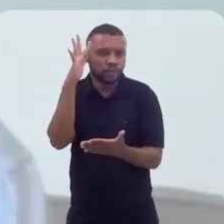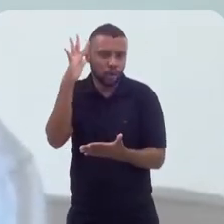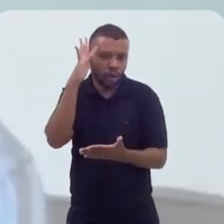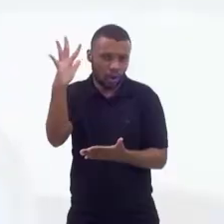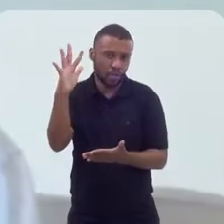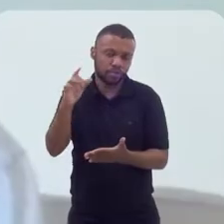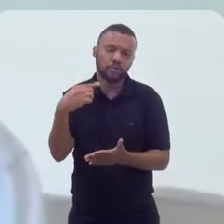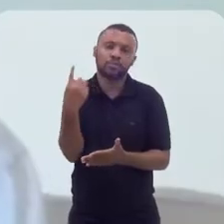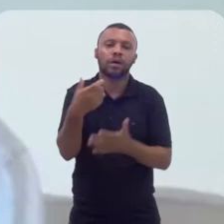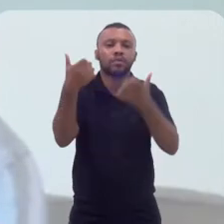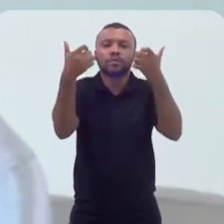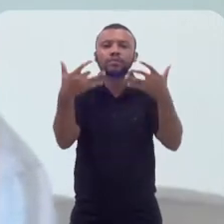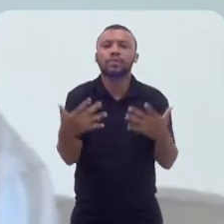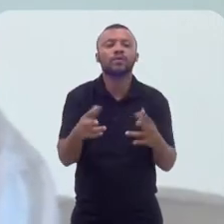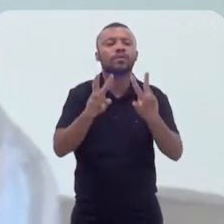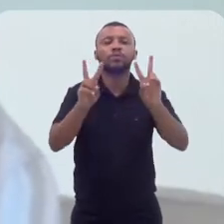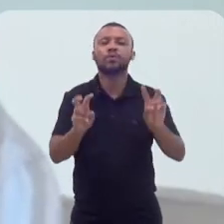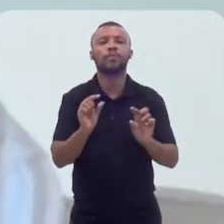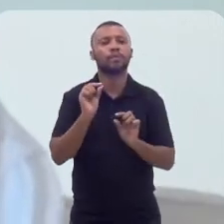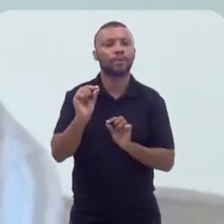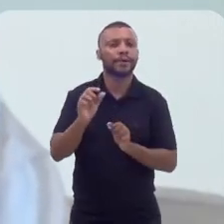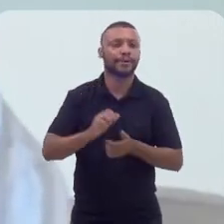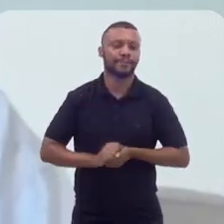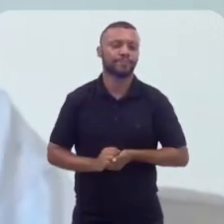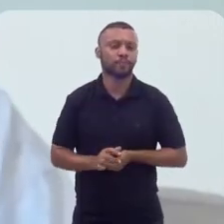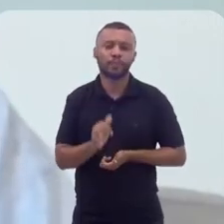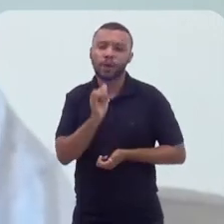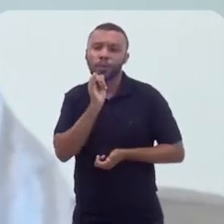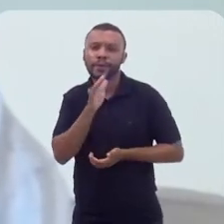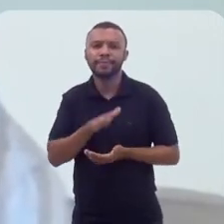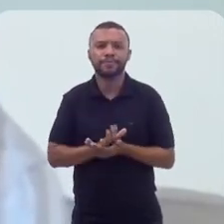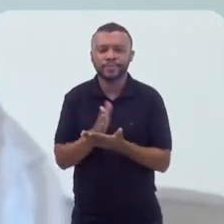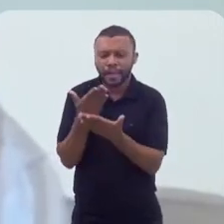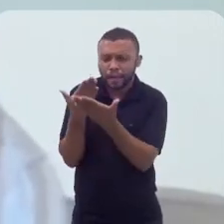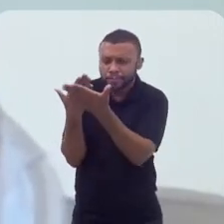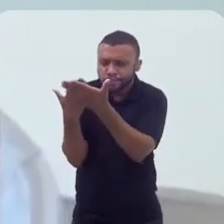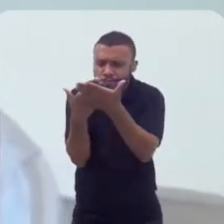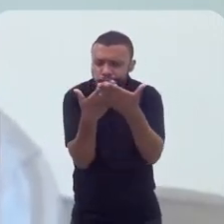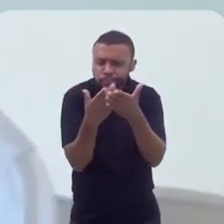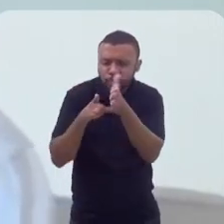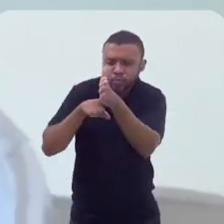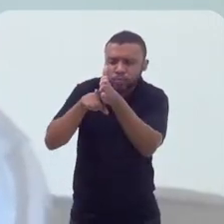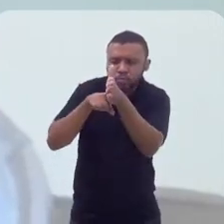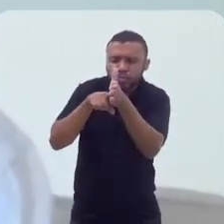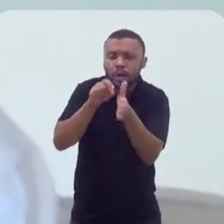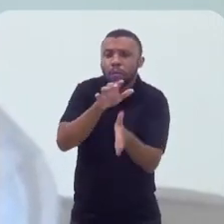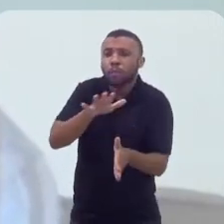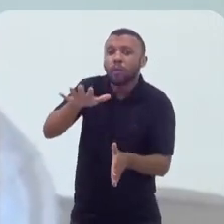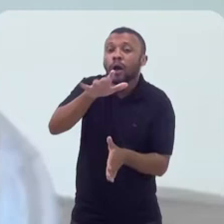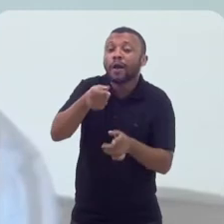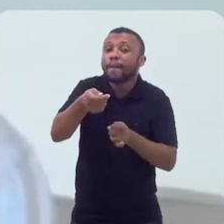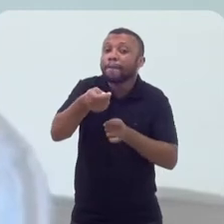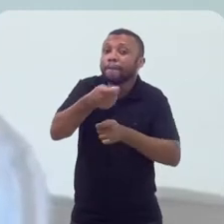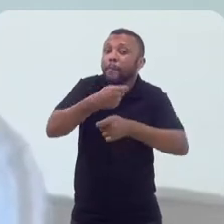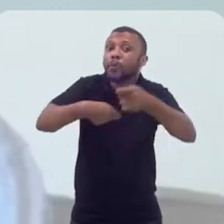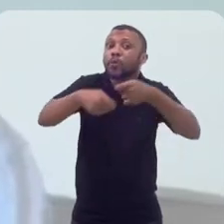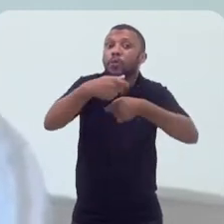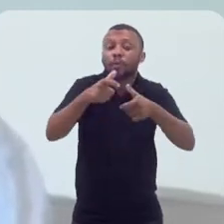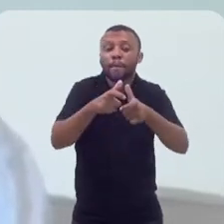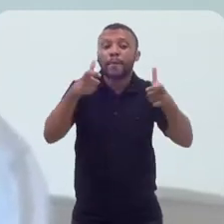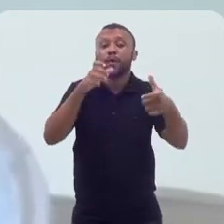teórico. Nós estamos falando aí de estudar todo um ciclo econômico, estudar os